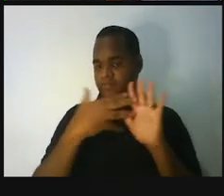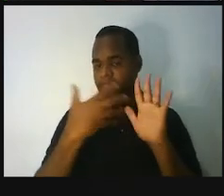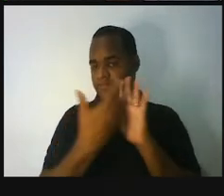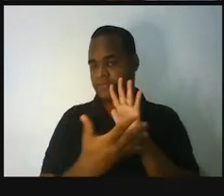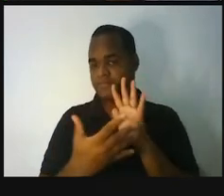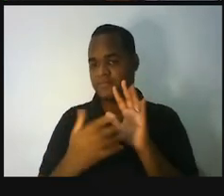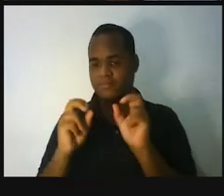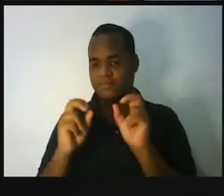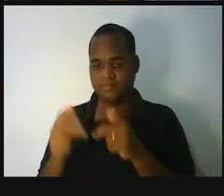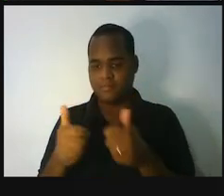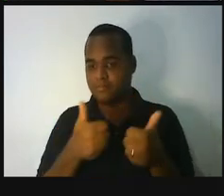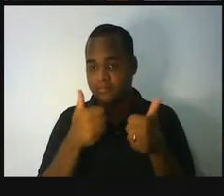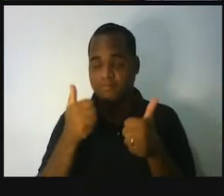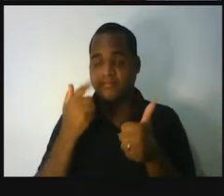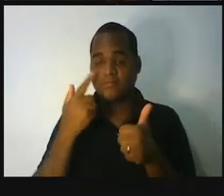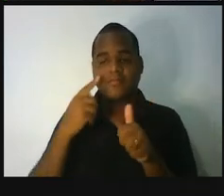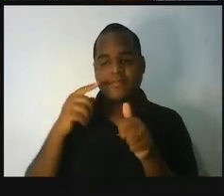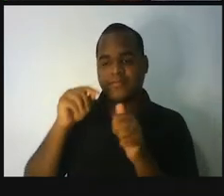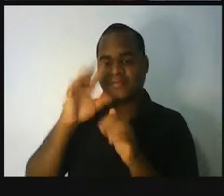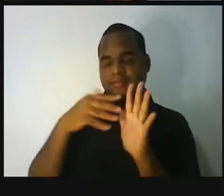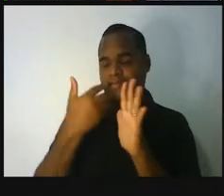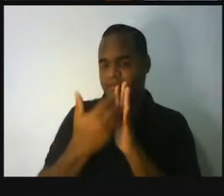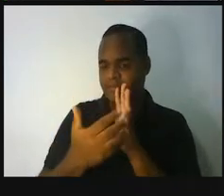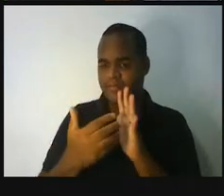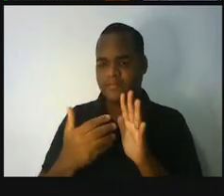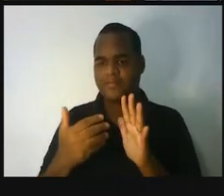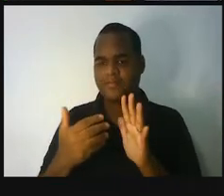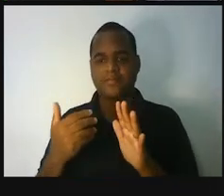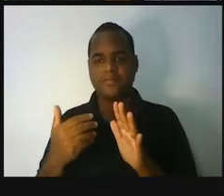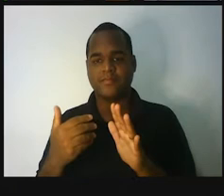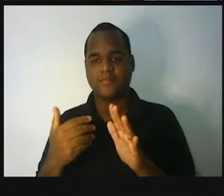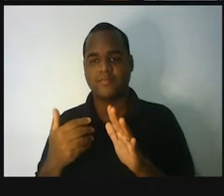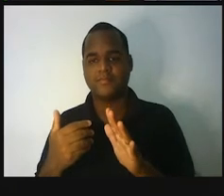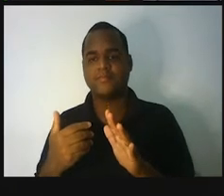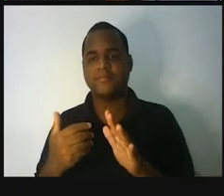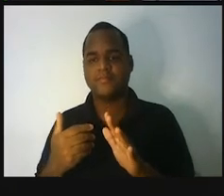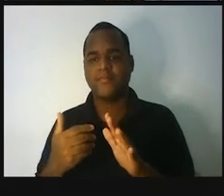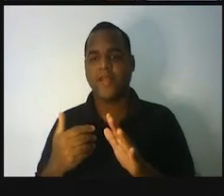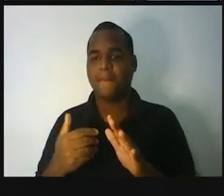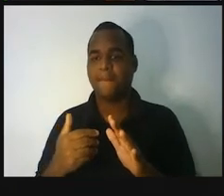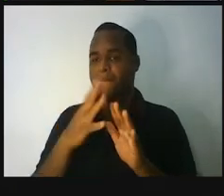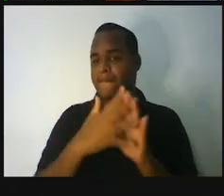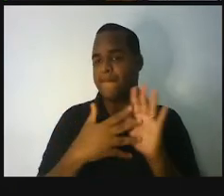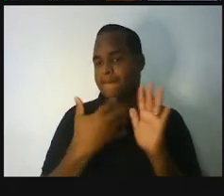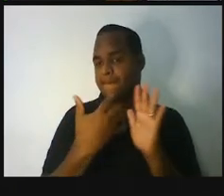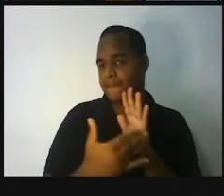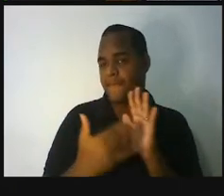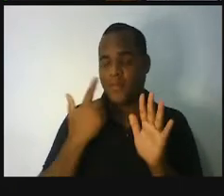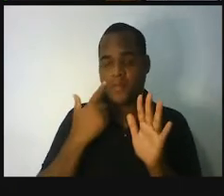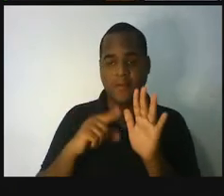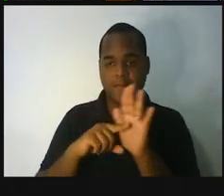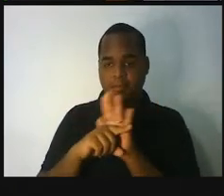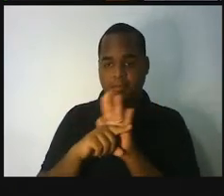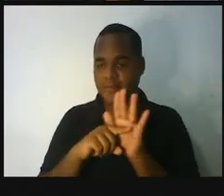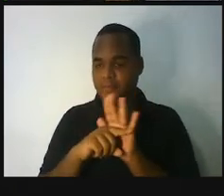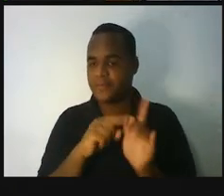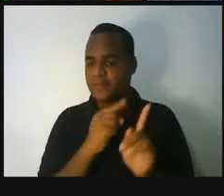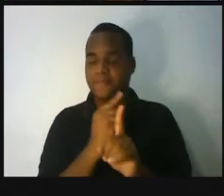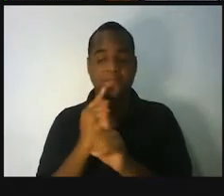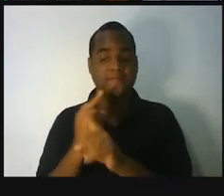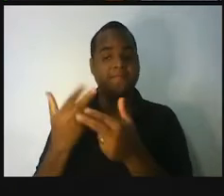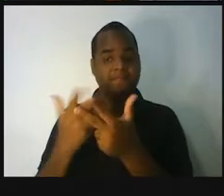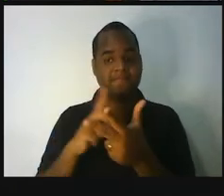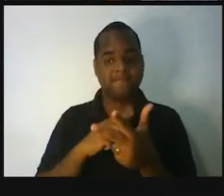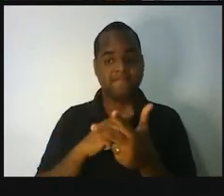aí, a gente vai olhar pra essa tabela o tempo inteiro. E, com base nessa tabela, a gente vai investigar algumas coisas e vai ver que essas